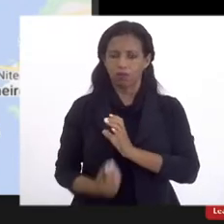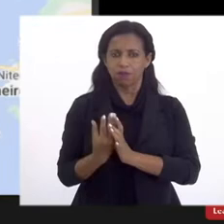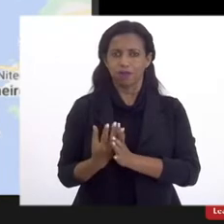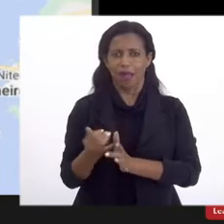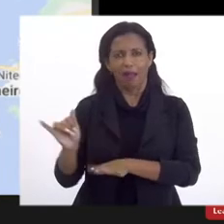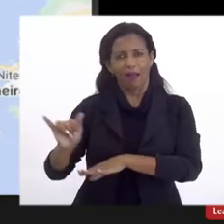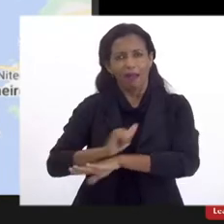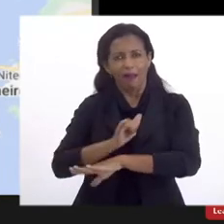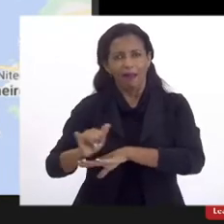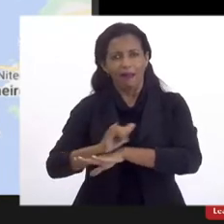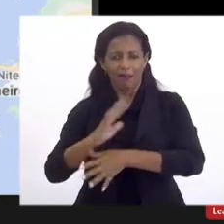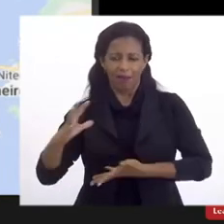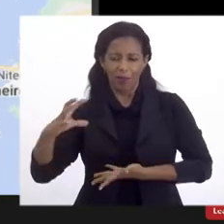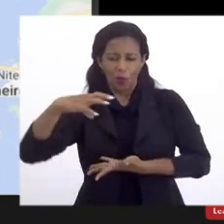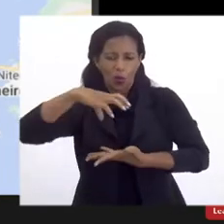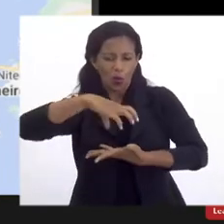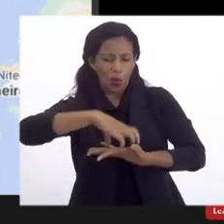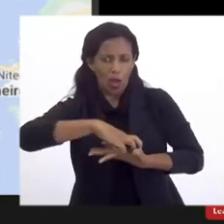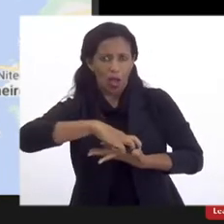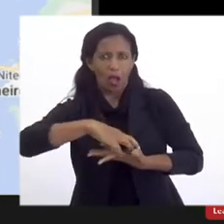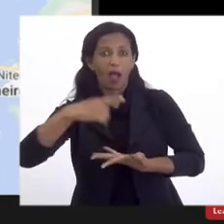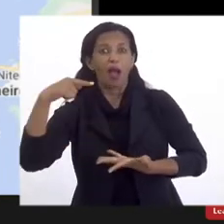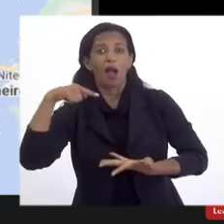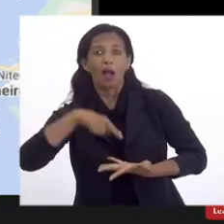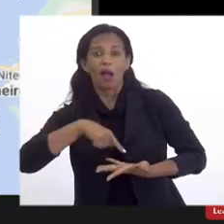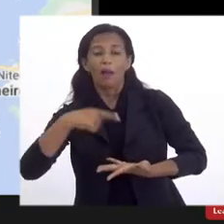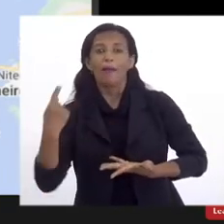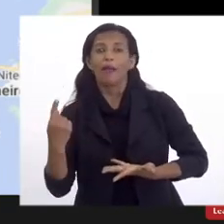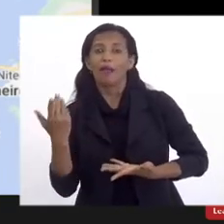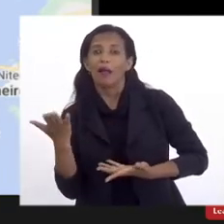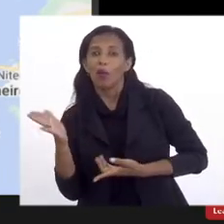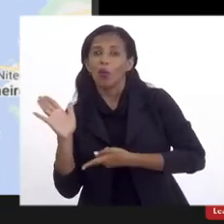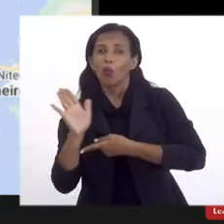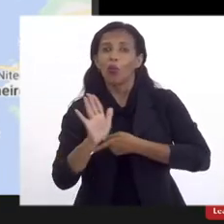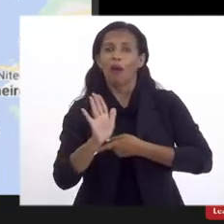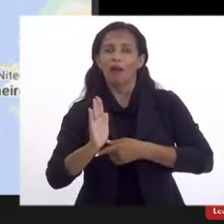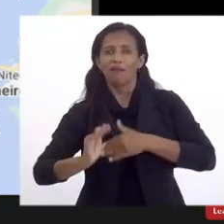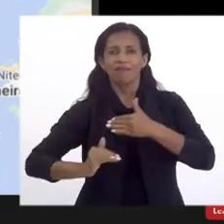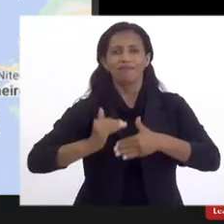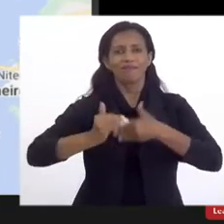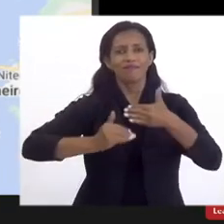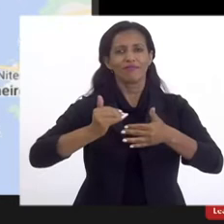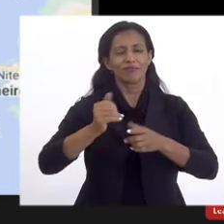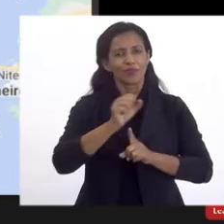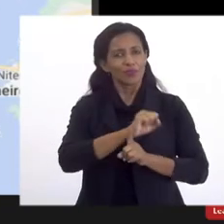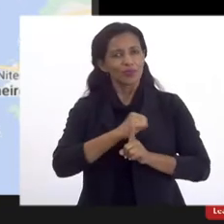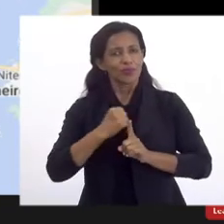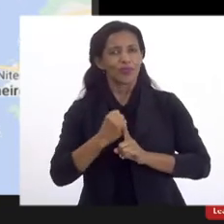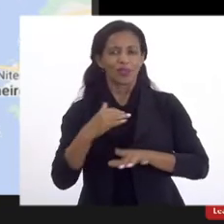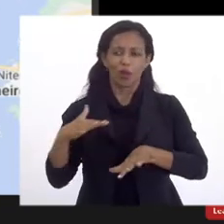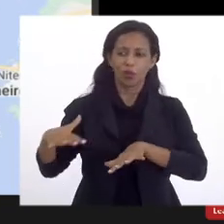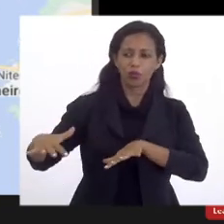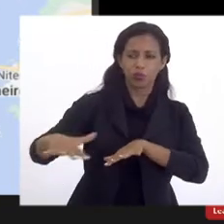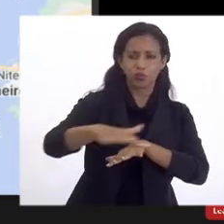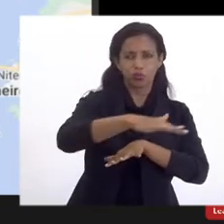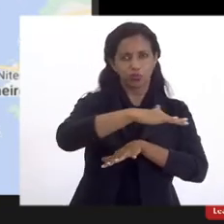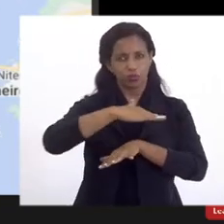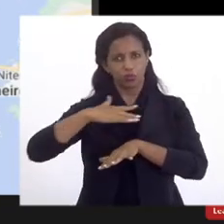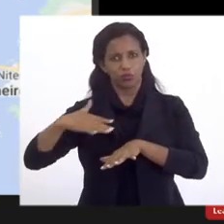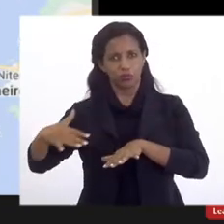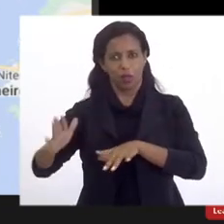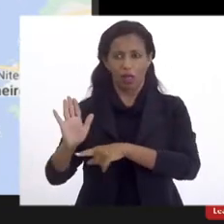estrategicamente nessa região, né, exatamente para proporcionar desenvolvimento social para essa região.